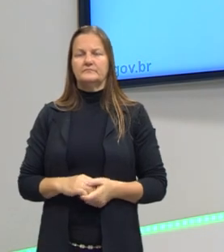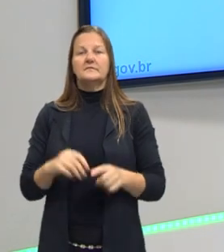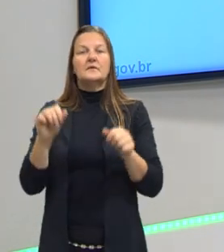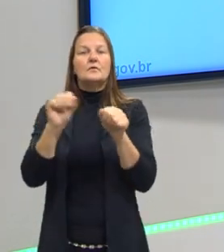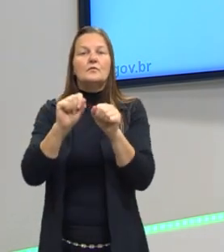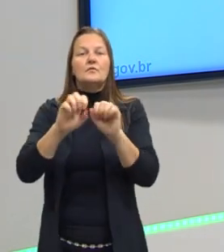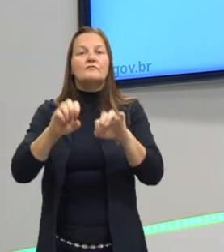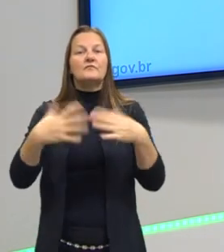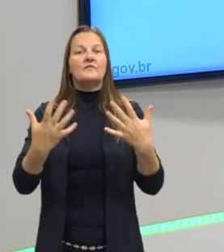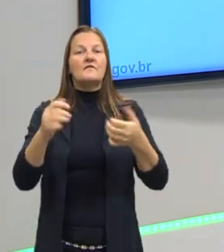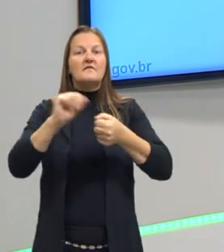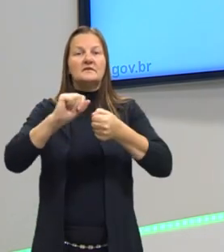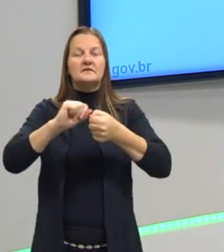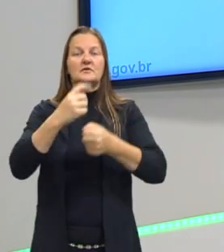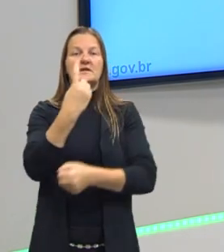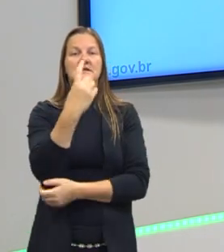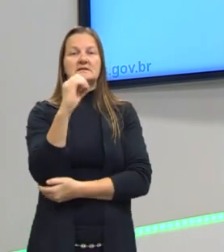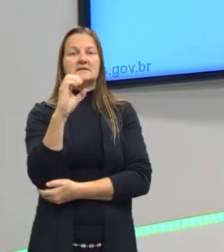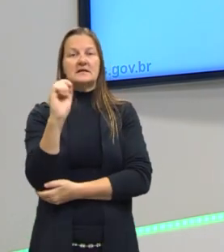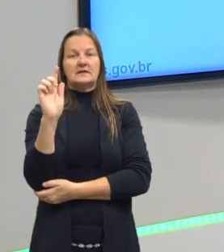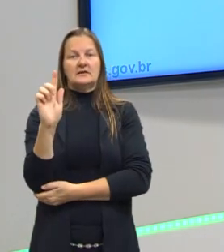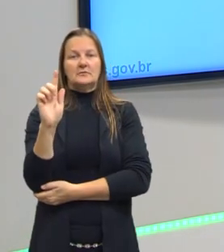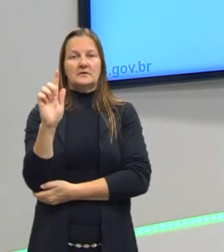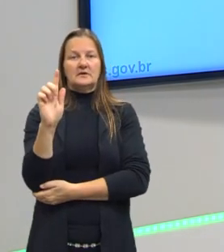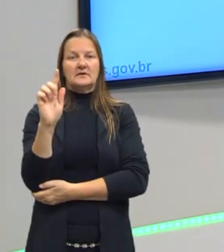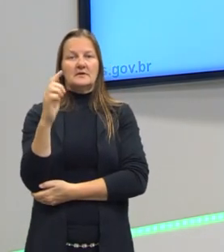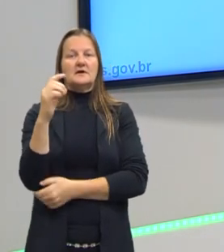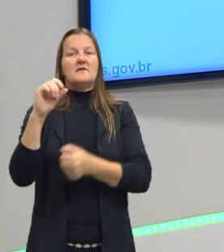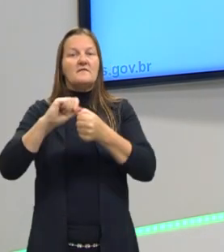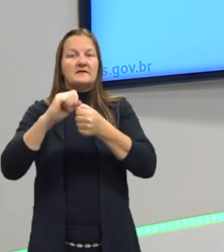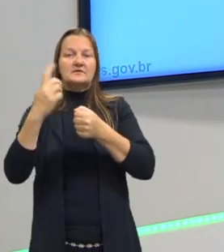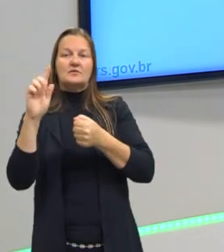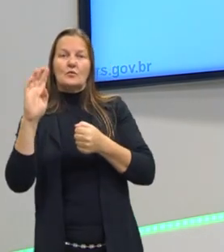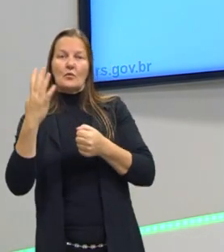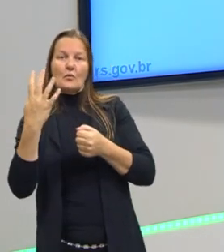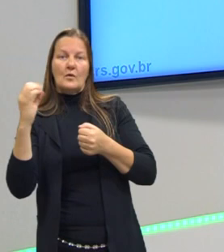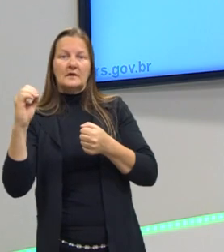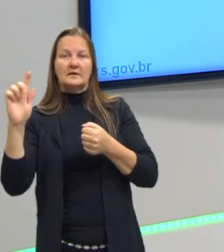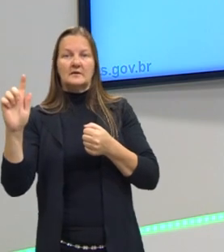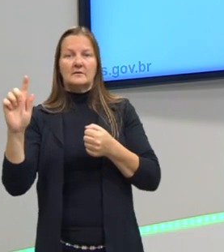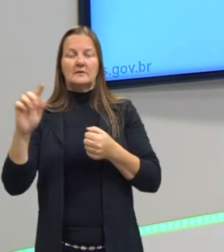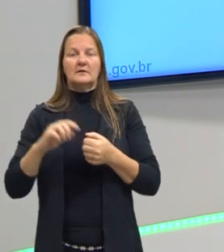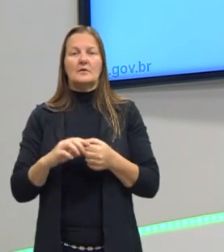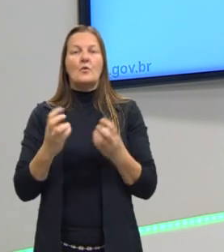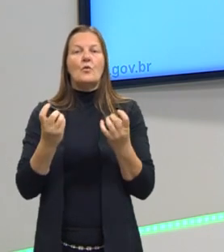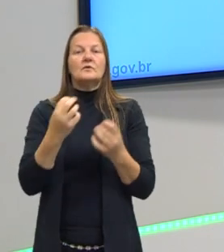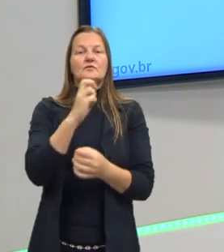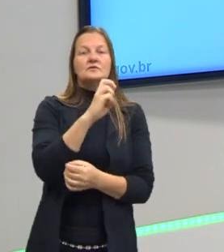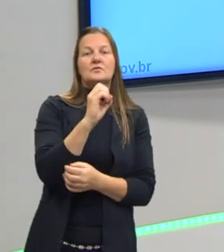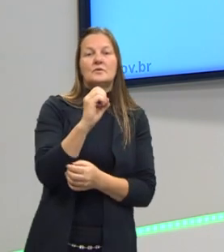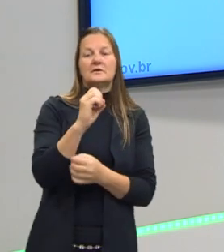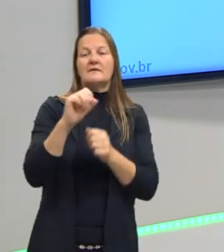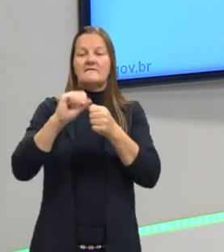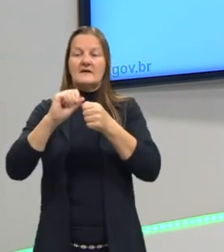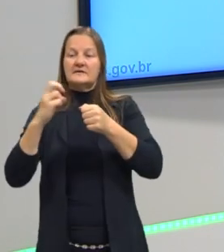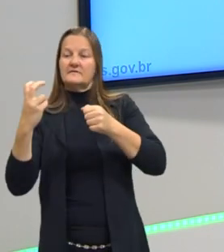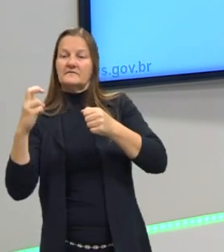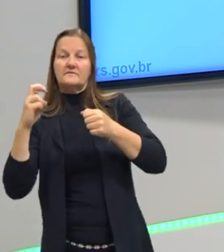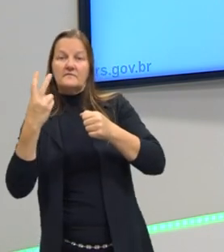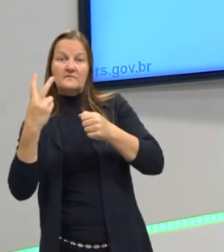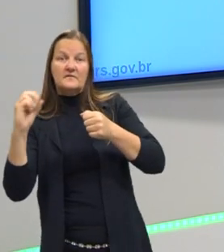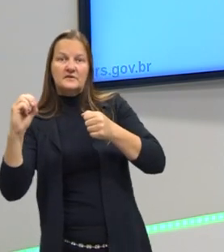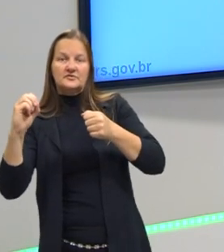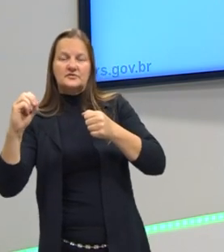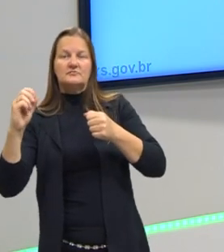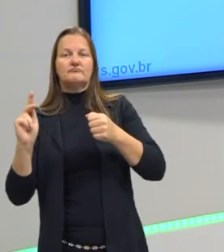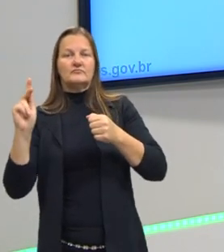Então, 100 gramas forma 40 gramas, 50 quilos vai formar 20 quilos. Aqui eu não precisei fazer